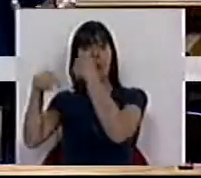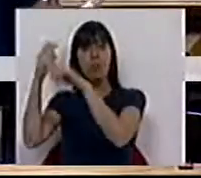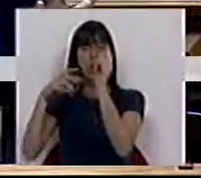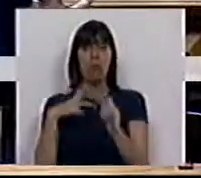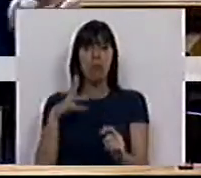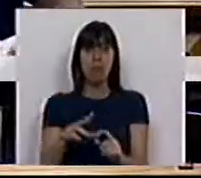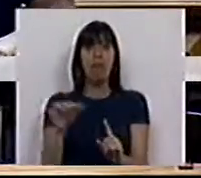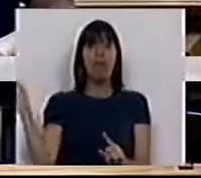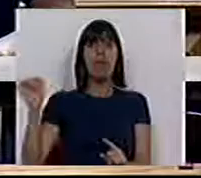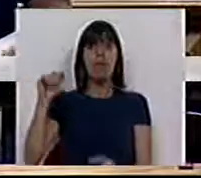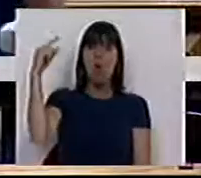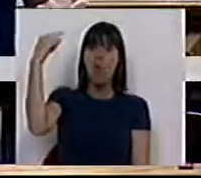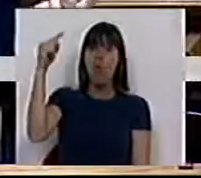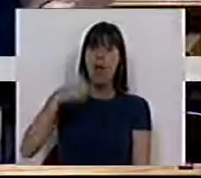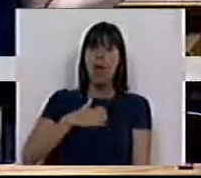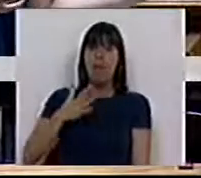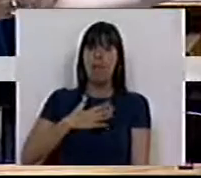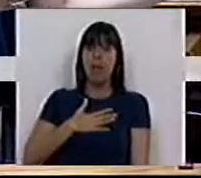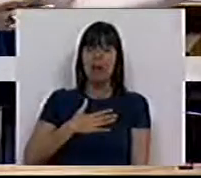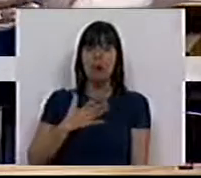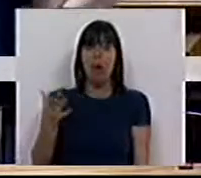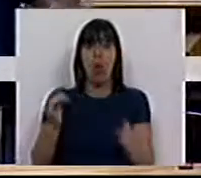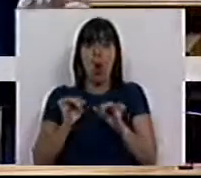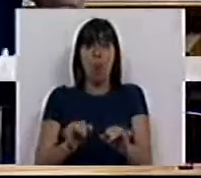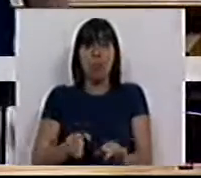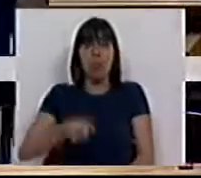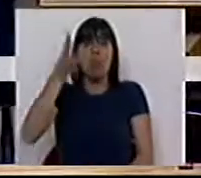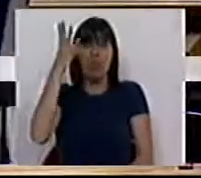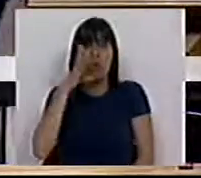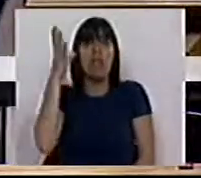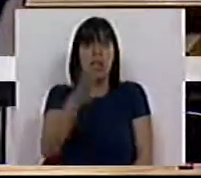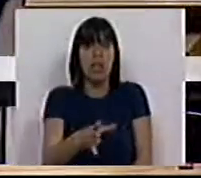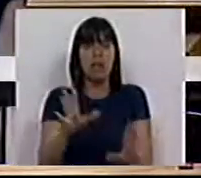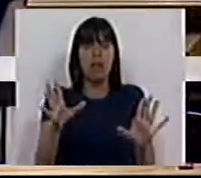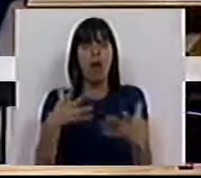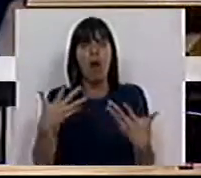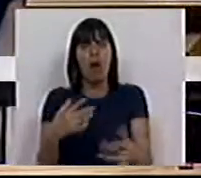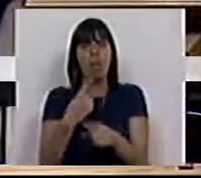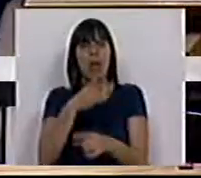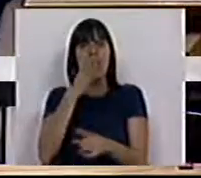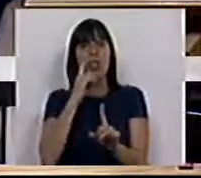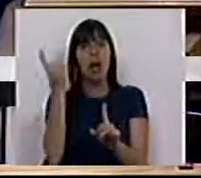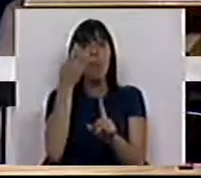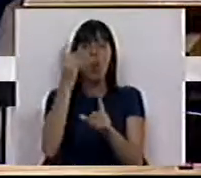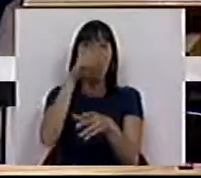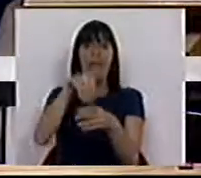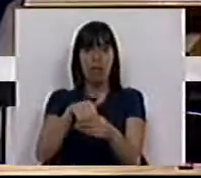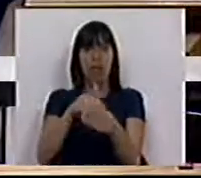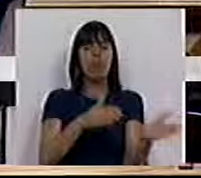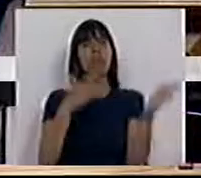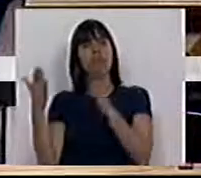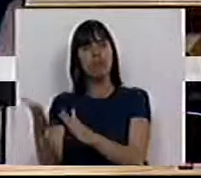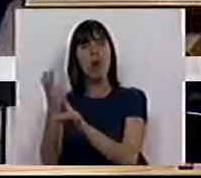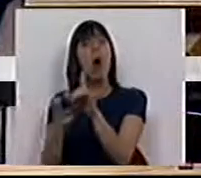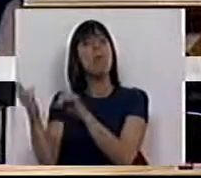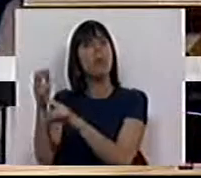economia portuguesa vinha de uma única empresa como, aliás, a oposição muitas vezes apontou. Vem dizer também que a procura interna, por outro